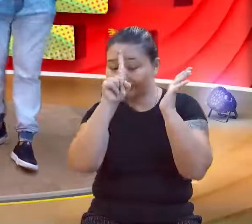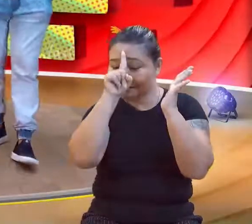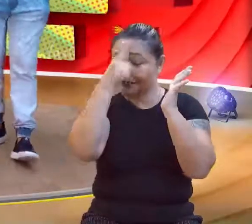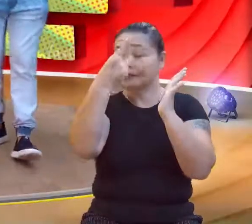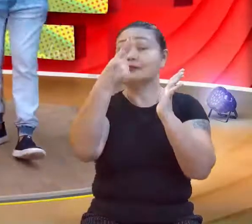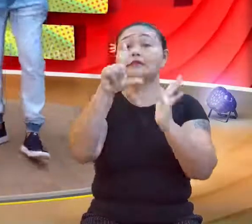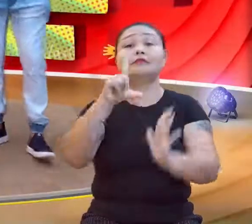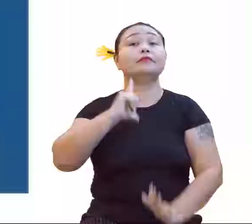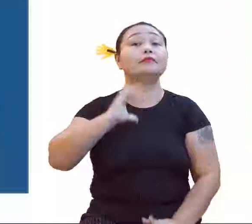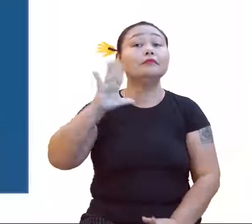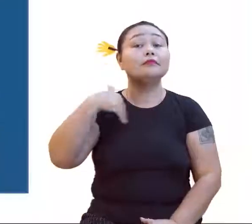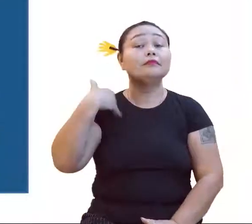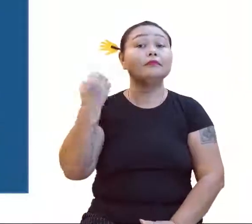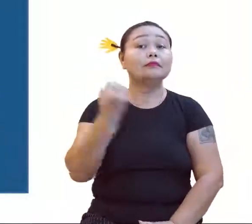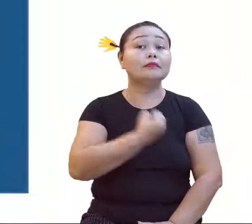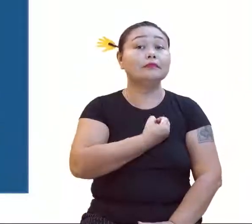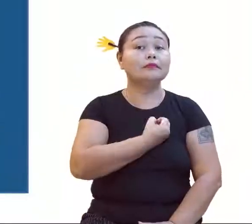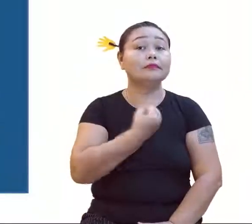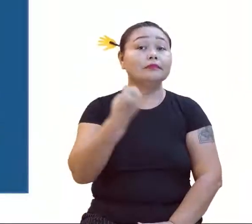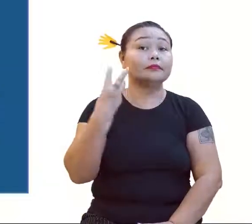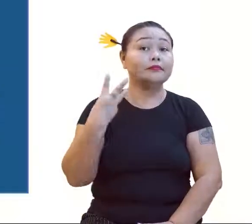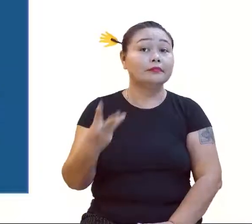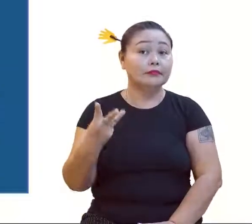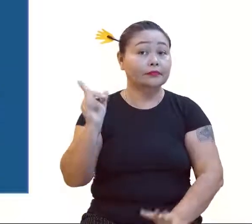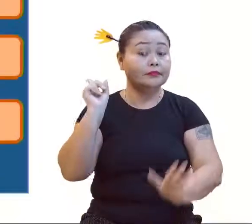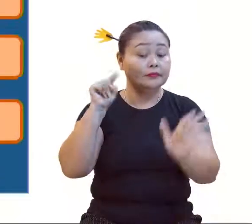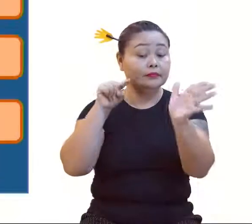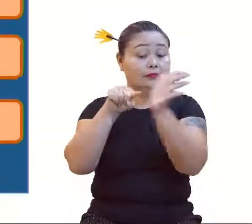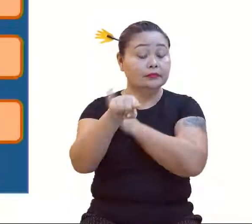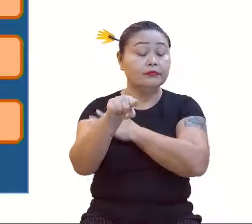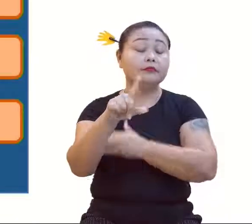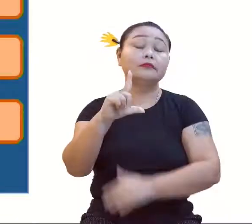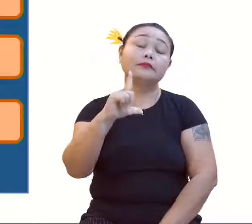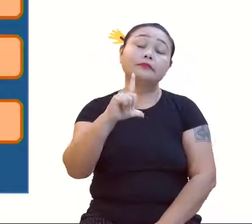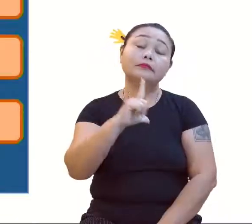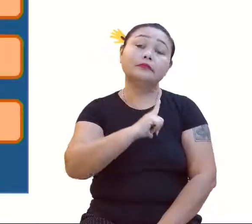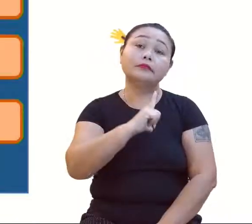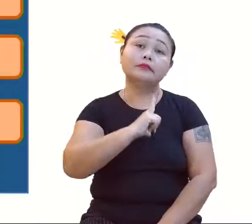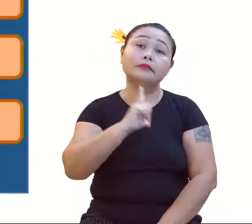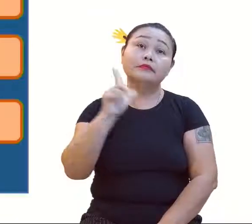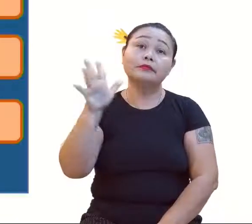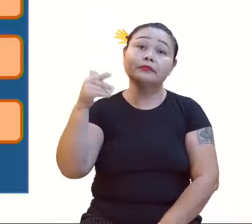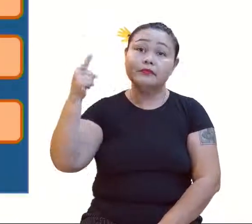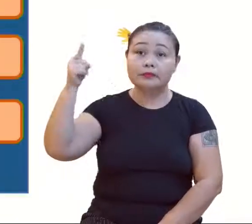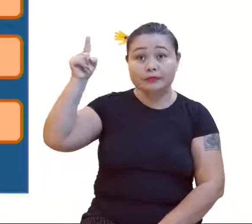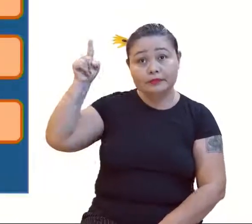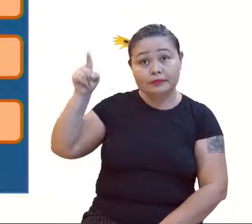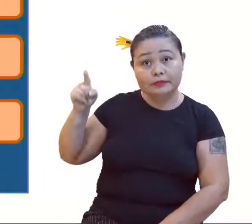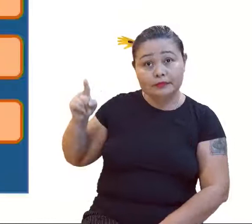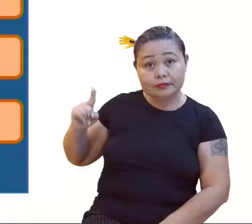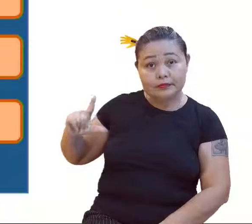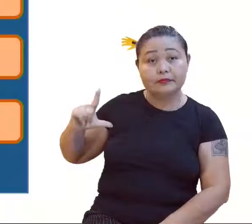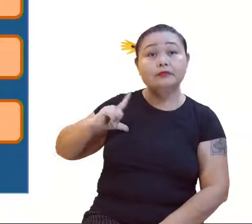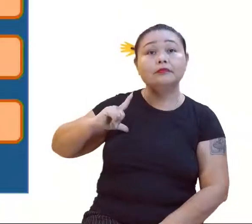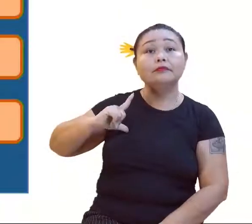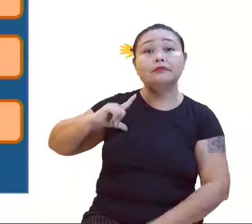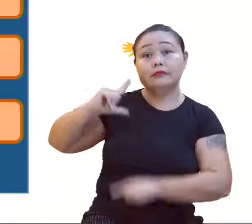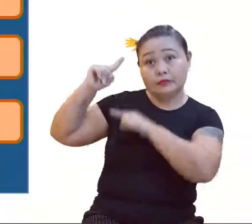Então, vamos agora à pergunta de número 3. Olha lá. Na pergunta de número 3, melhor de 7 também? Melhor de 7. Das